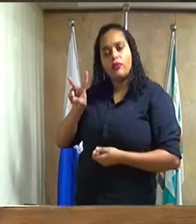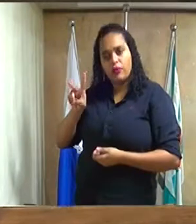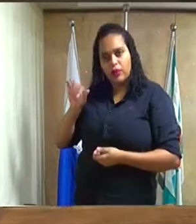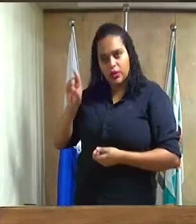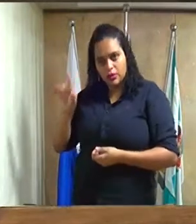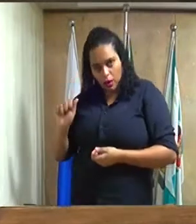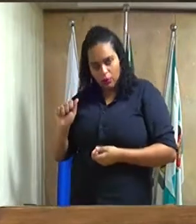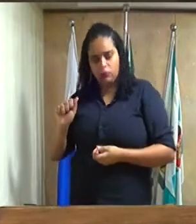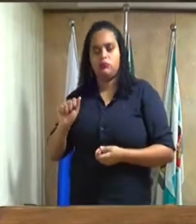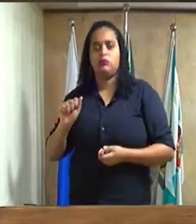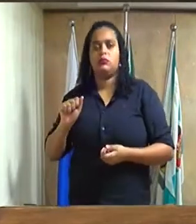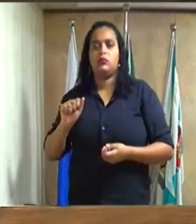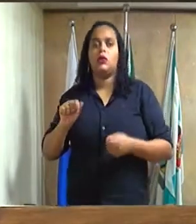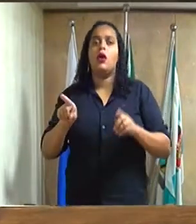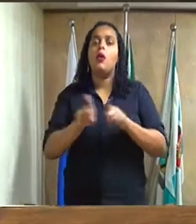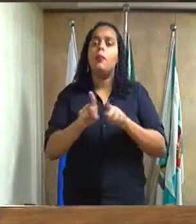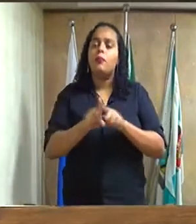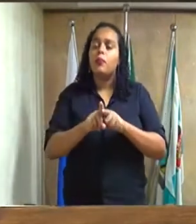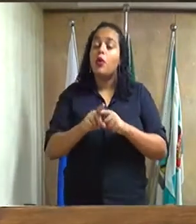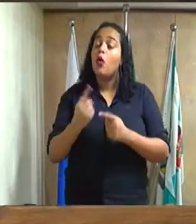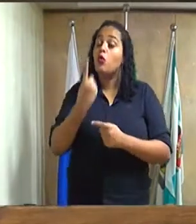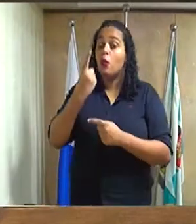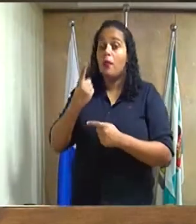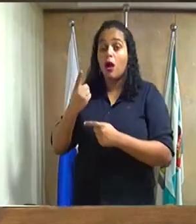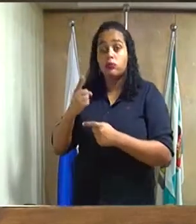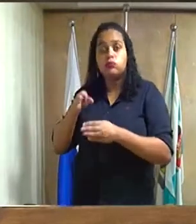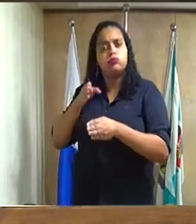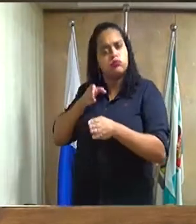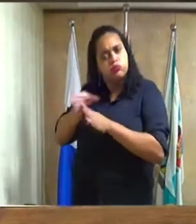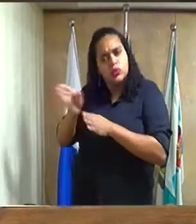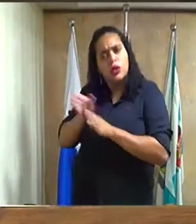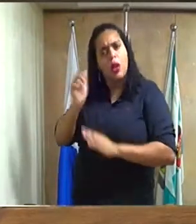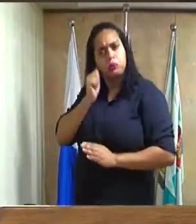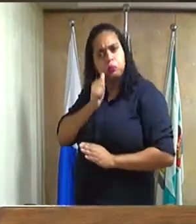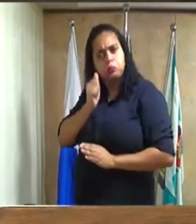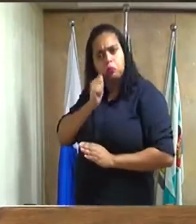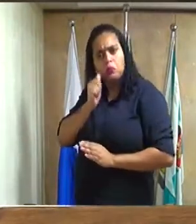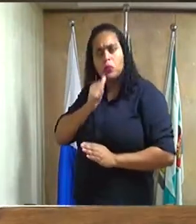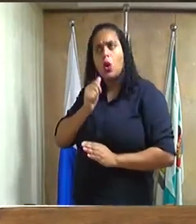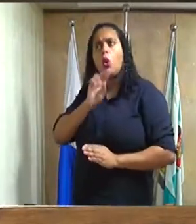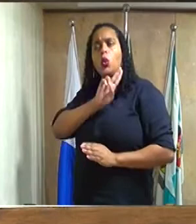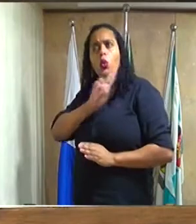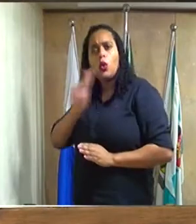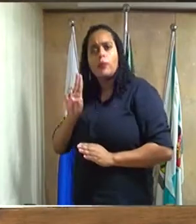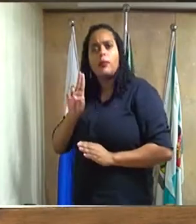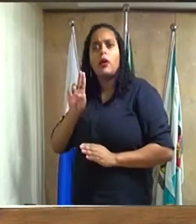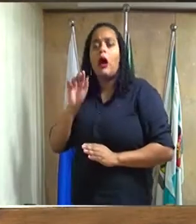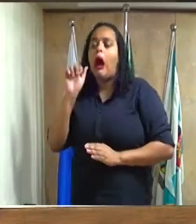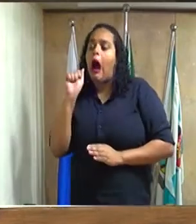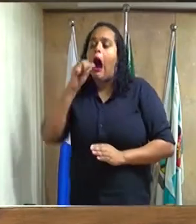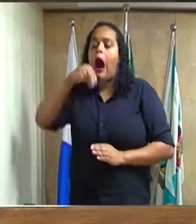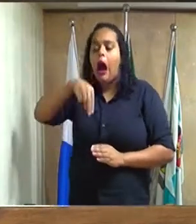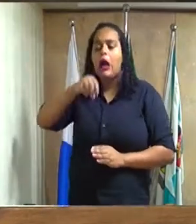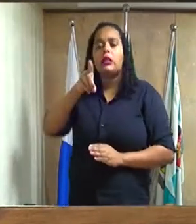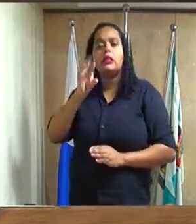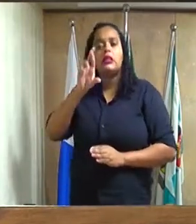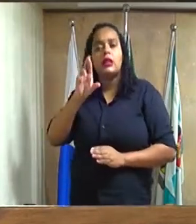conselheira, uma conselheira chamada Andréia Quintão.